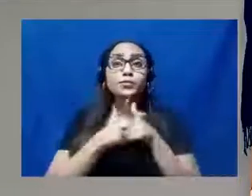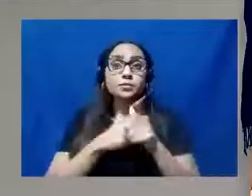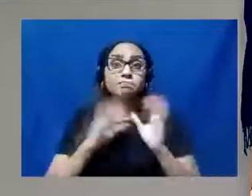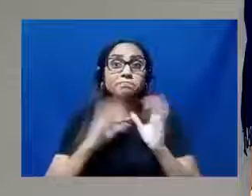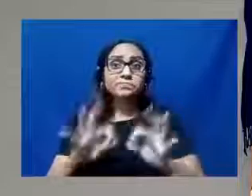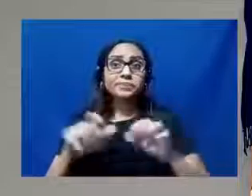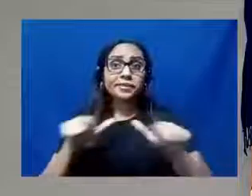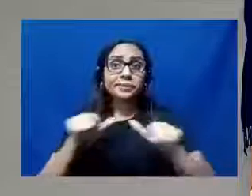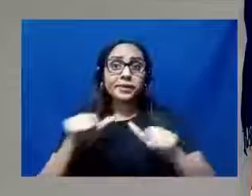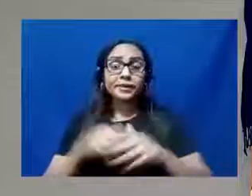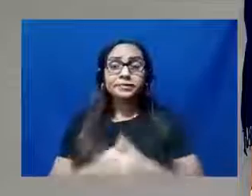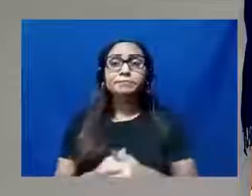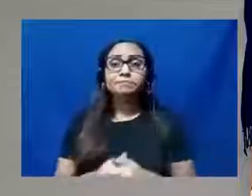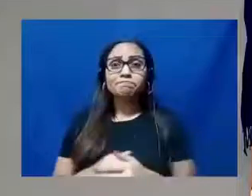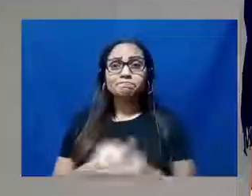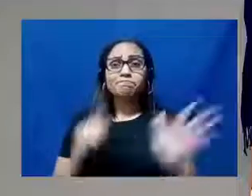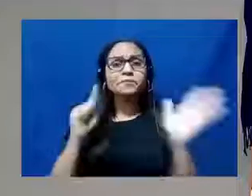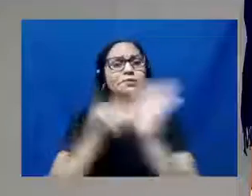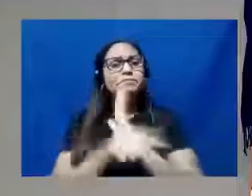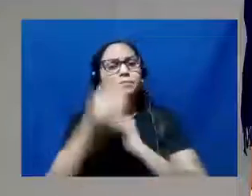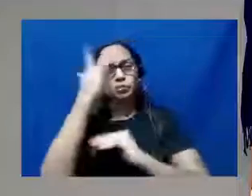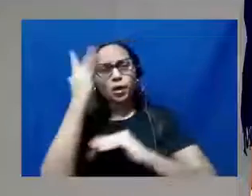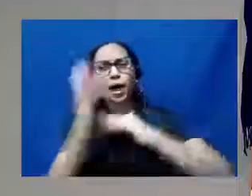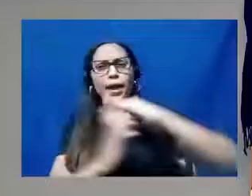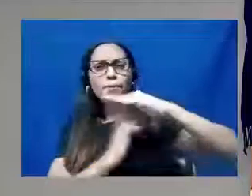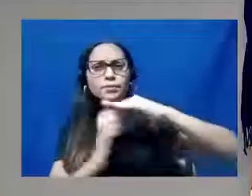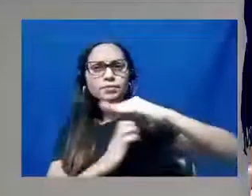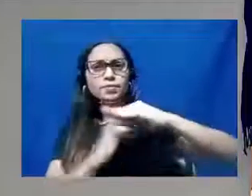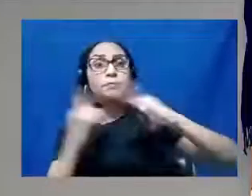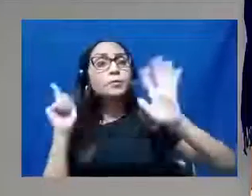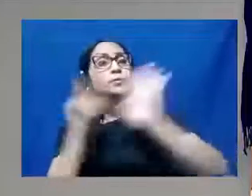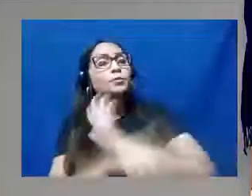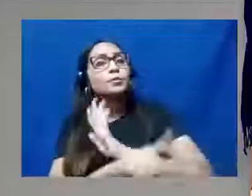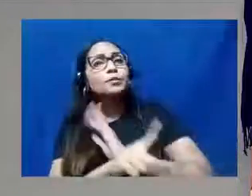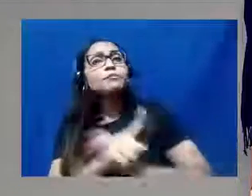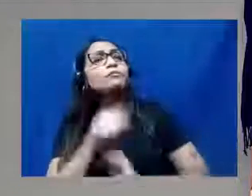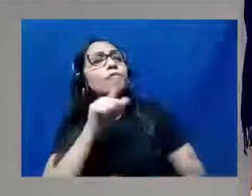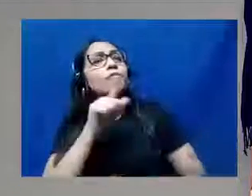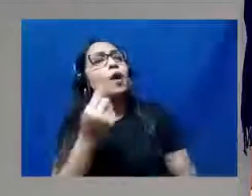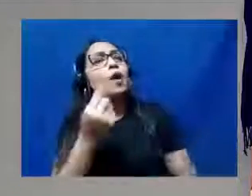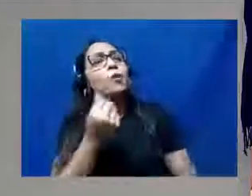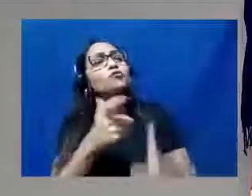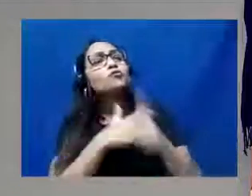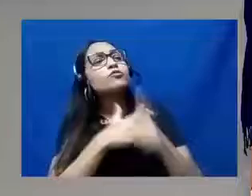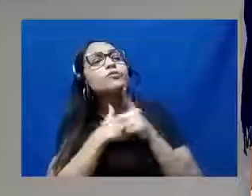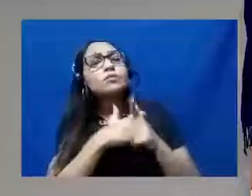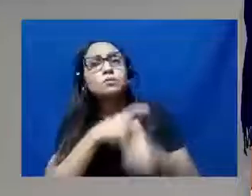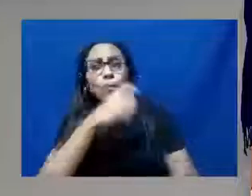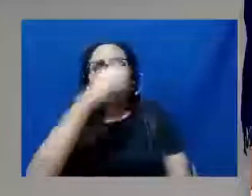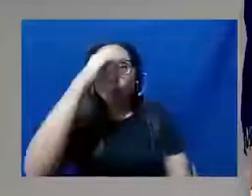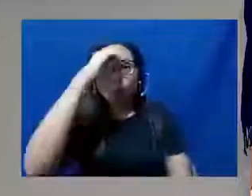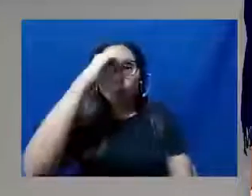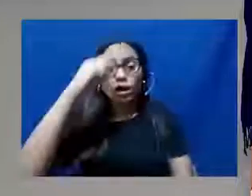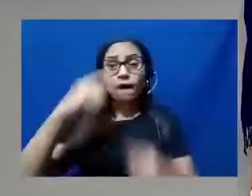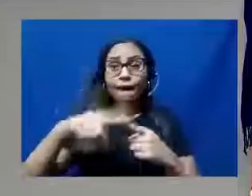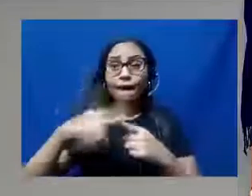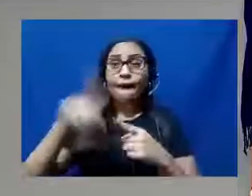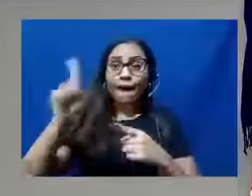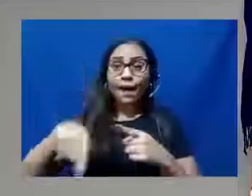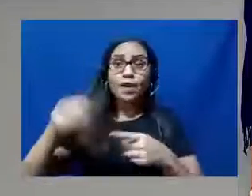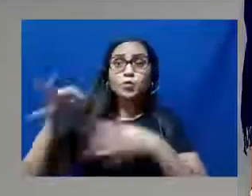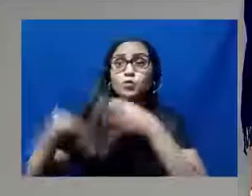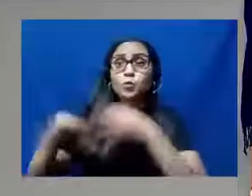Se eu perguntar para qualquer empresário qual é o valor da sua dívida trabalhista, ele não vai saber, porque vai depender da caneta de um juiz do outro lado em